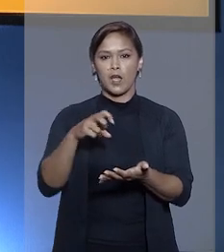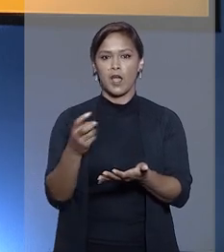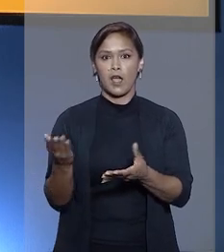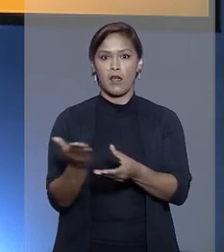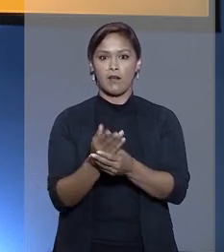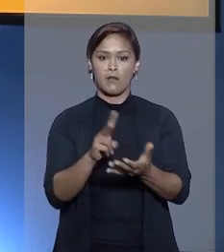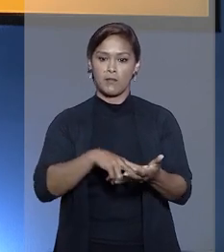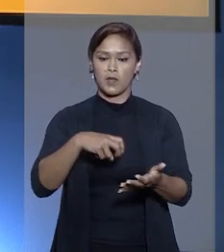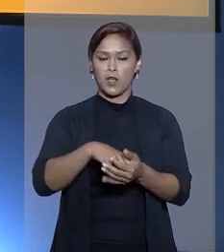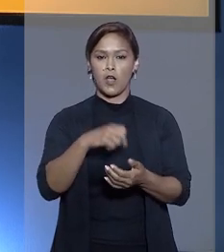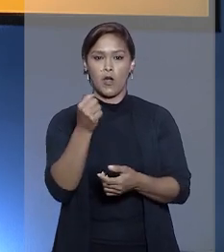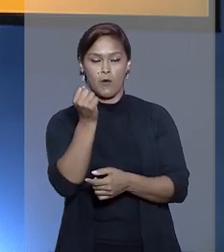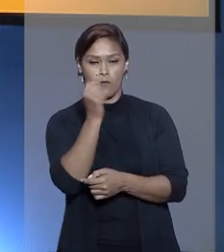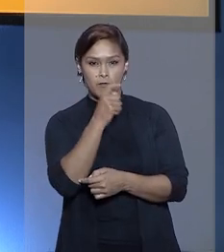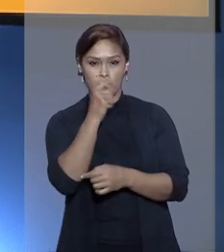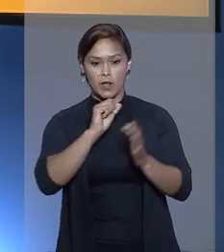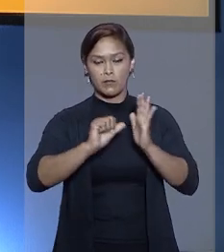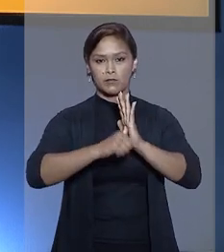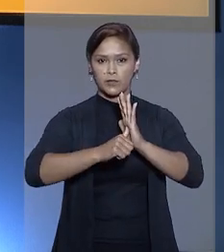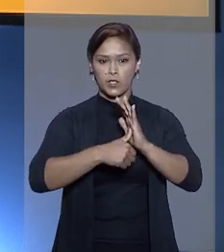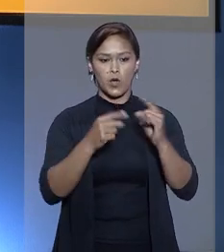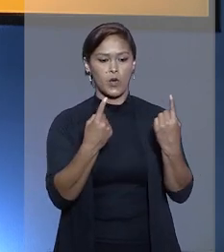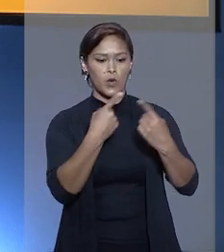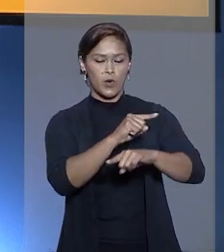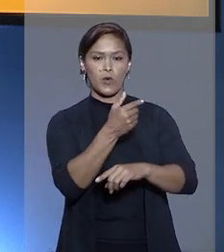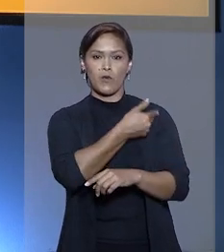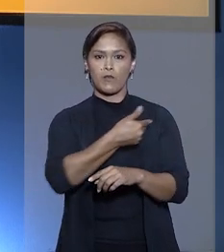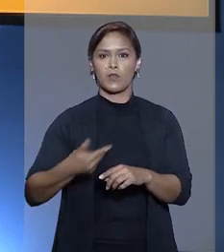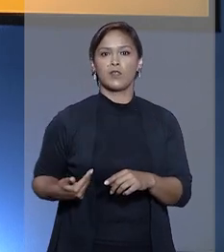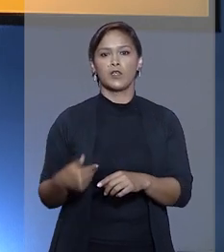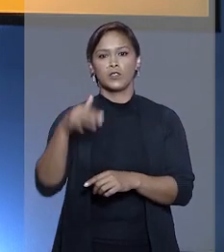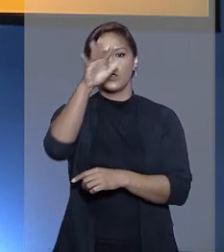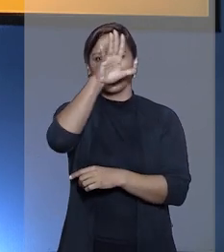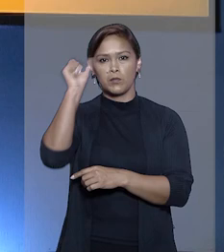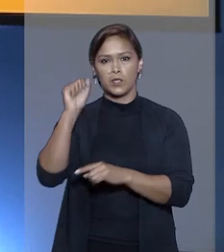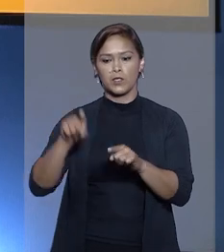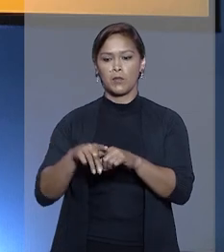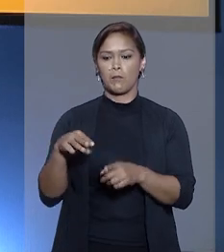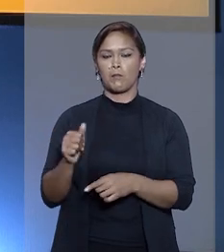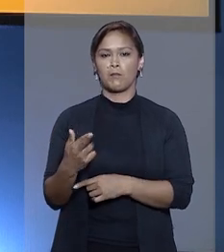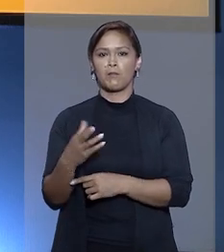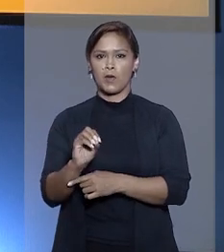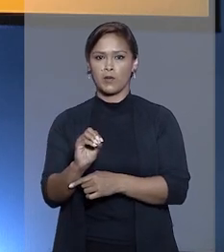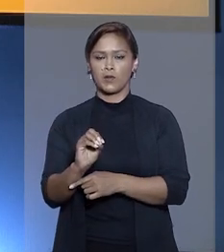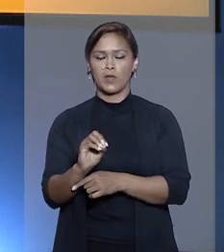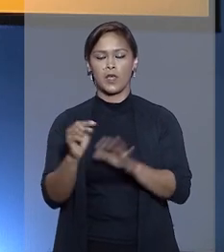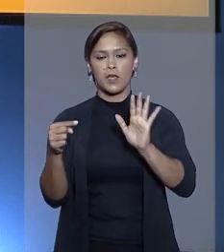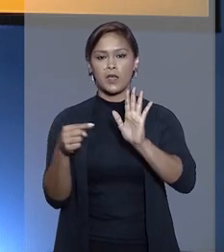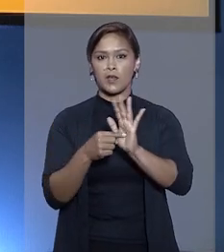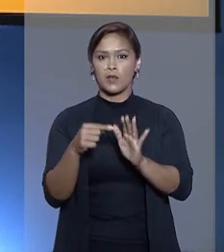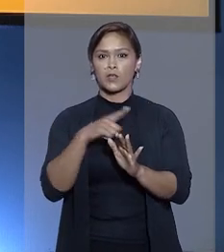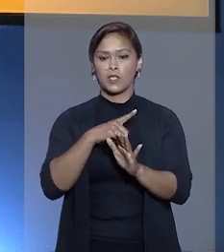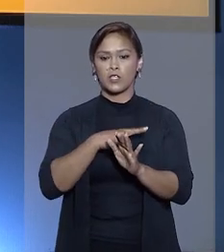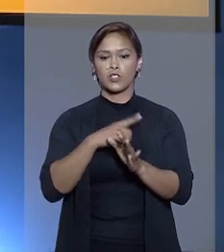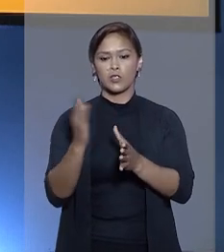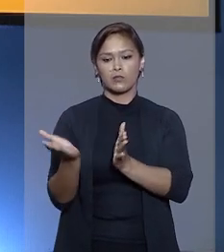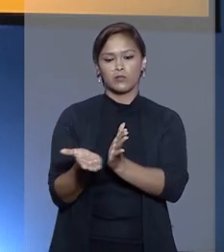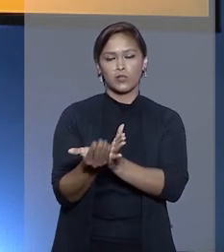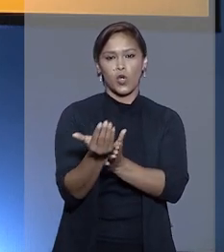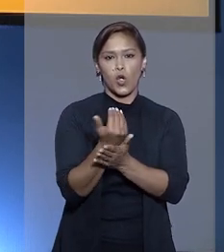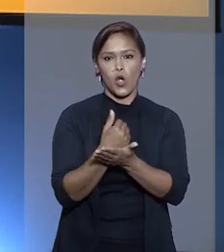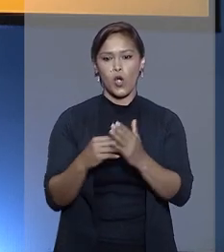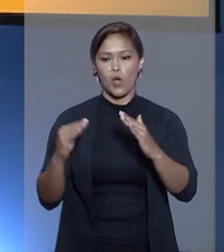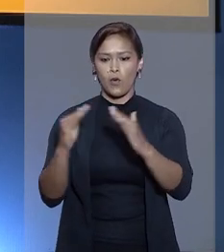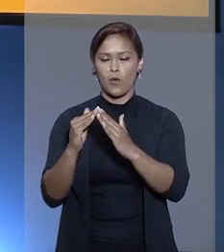penal por fraude e falsidade ideológica contra o governador de Mato Grosso, Mauro Mendes. Ele é acusado de ter arrematado o